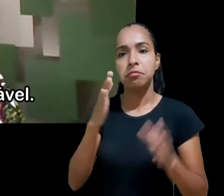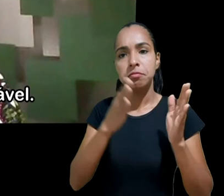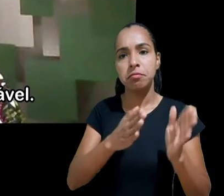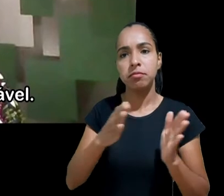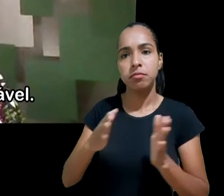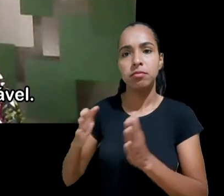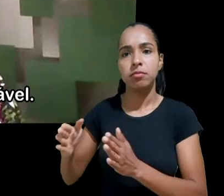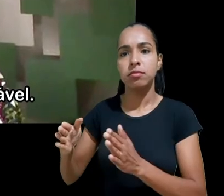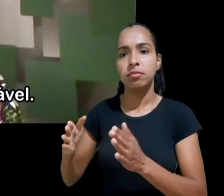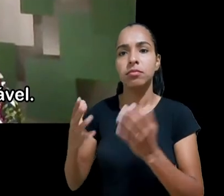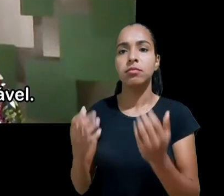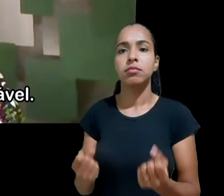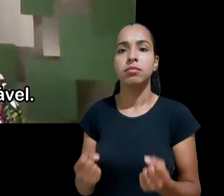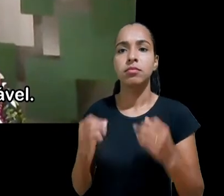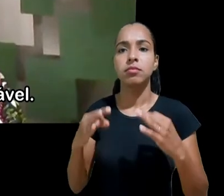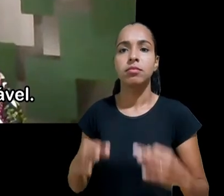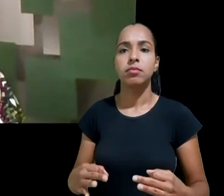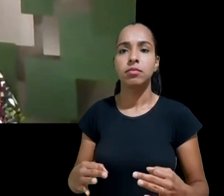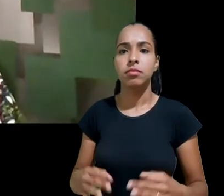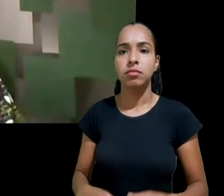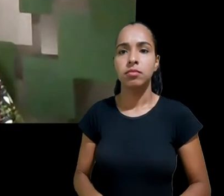e aceitável